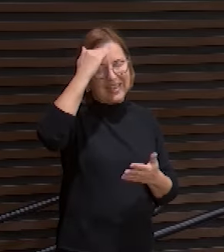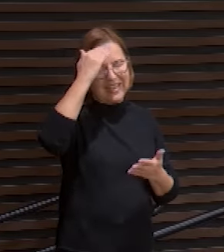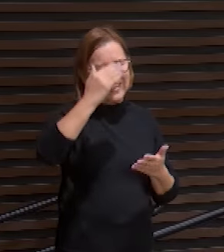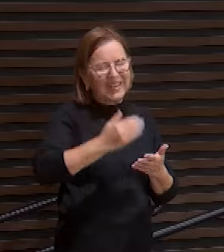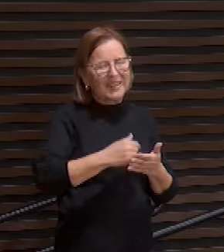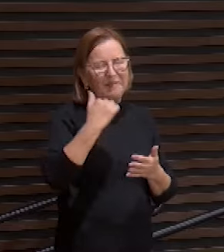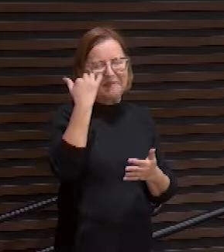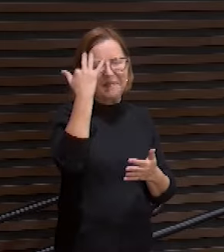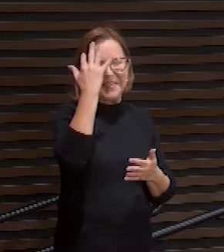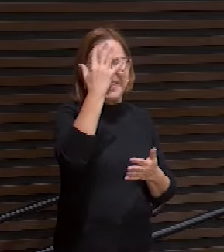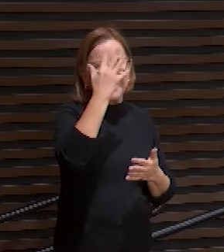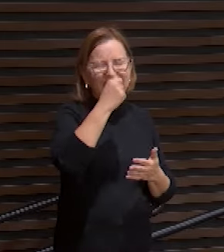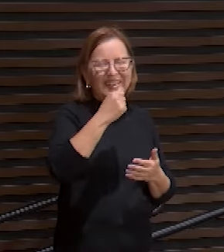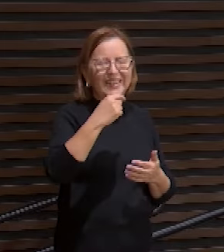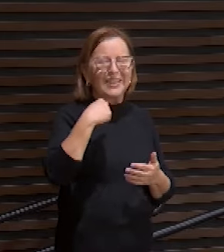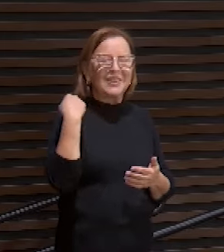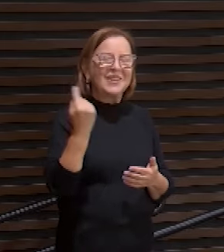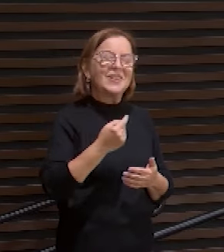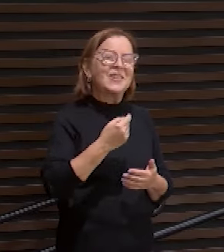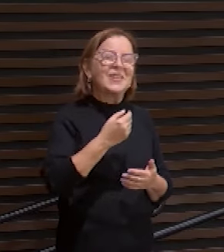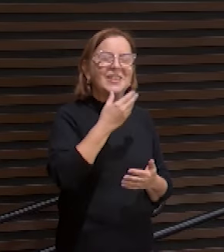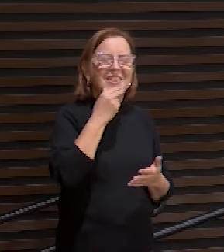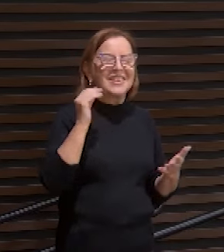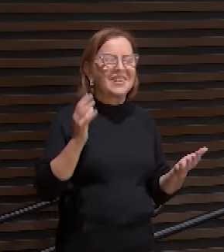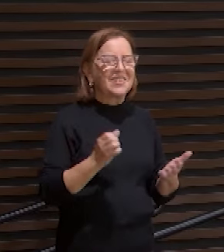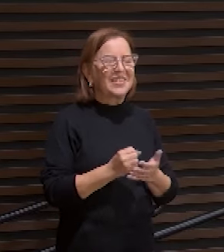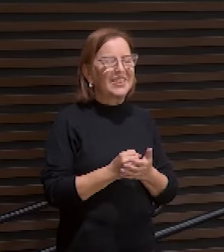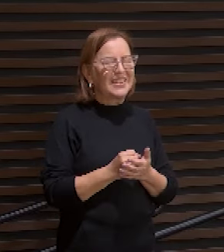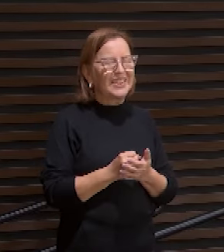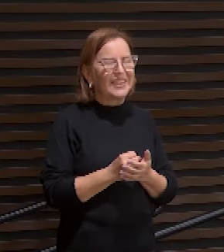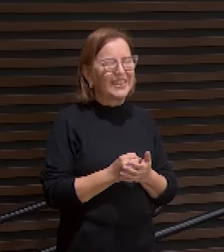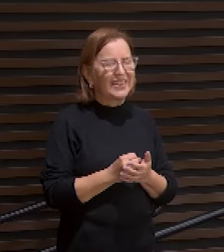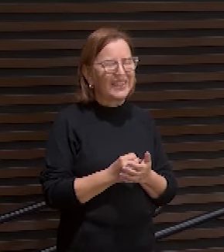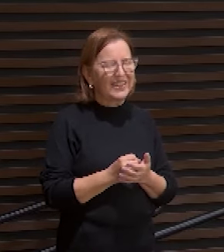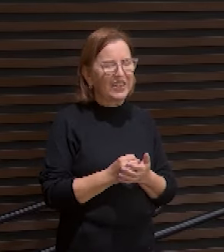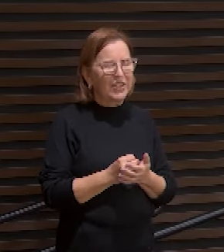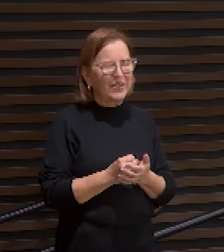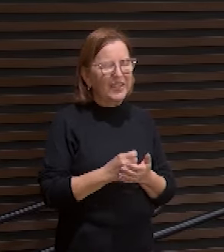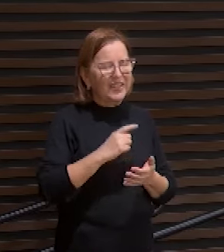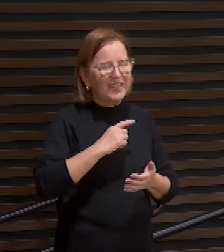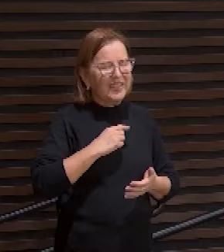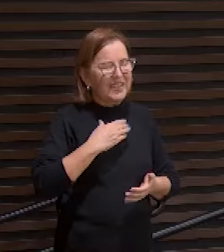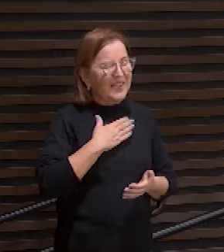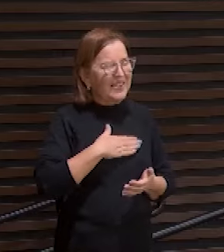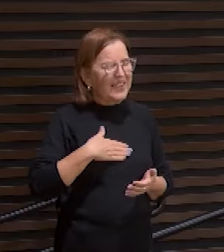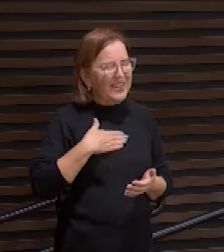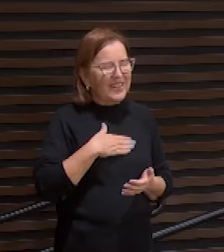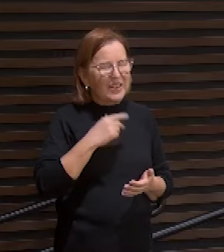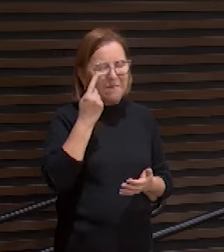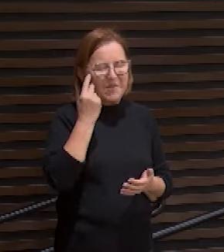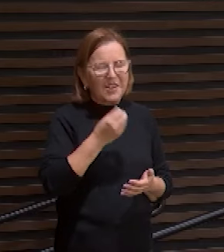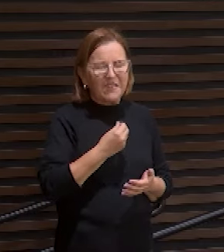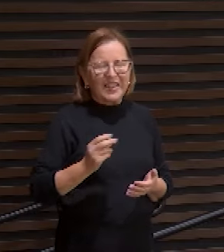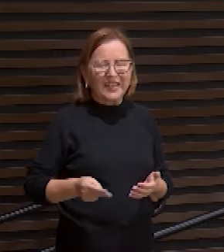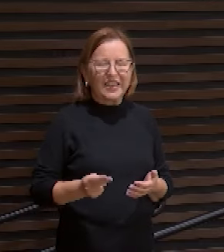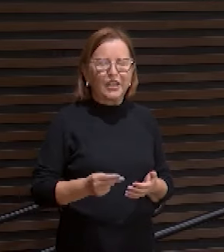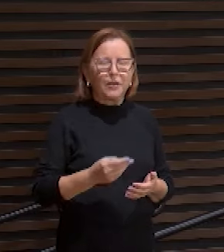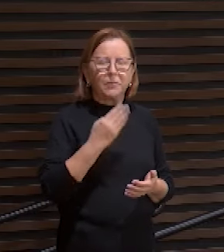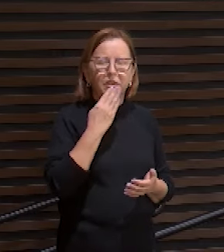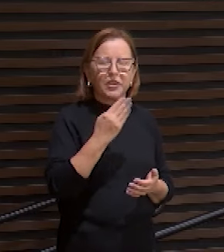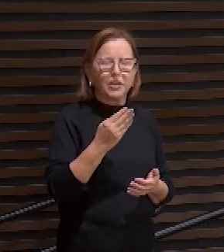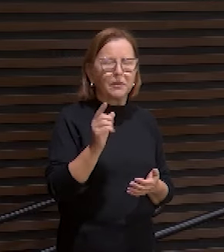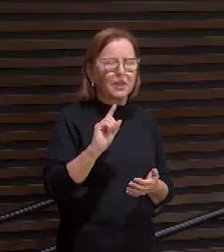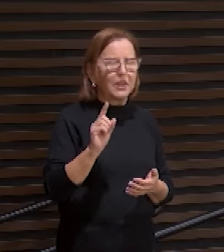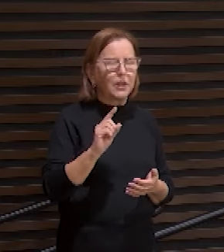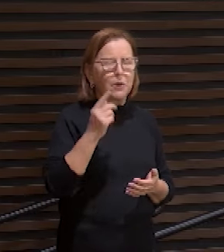beleza no nosso bendito salvador e encontre prazer e deleite para a vida eterna te pedimos isso senhor não apenas